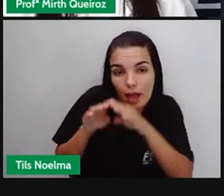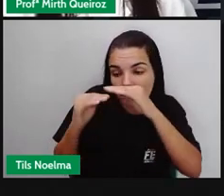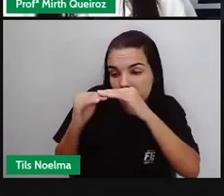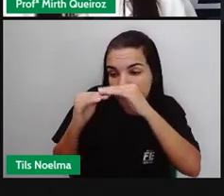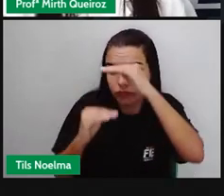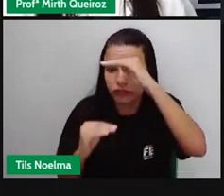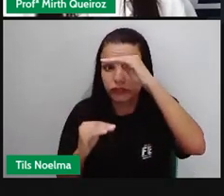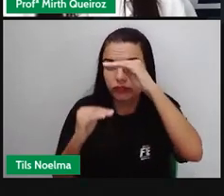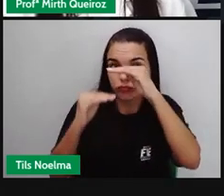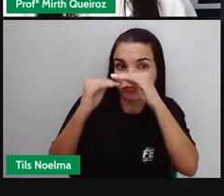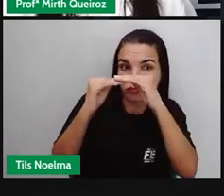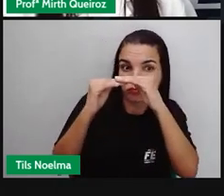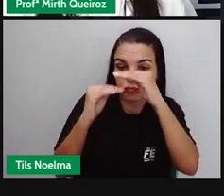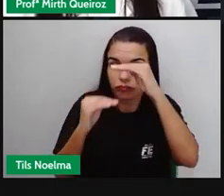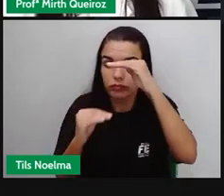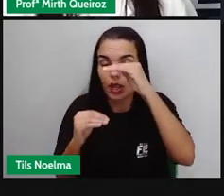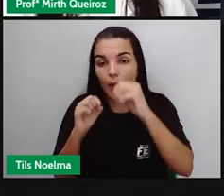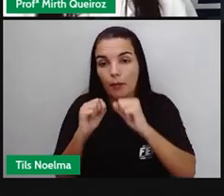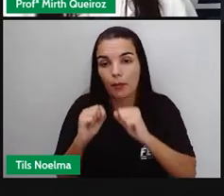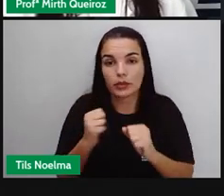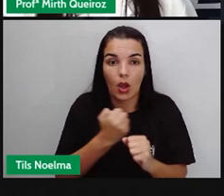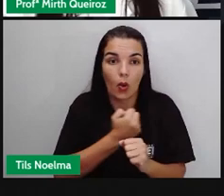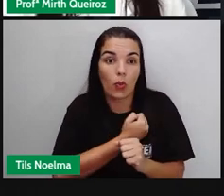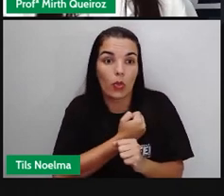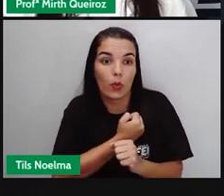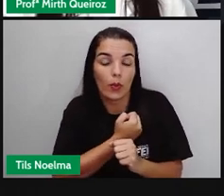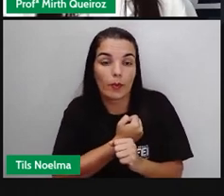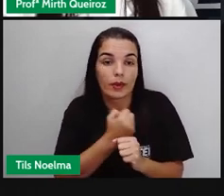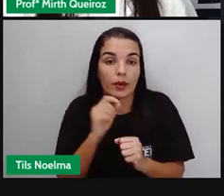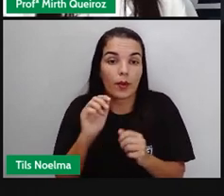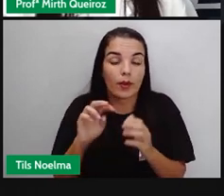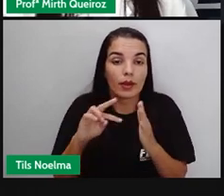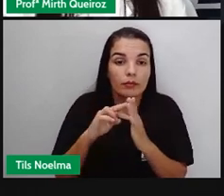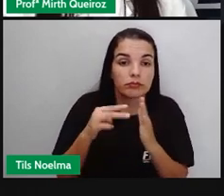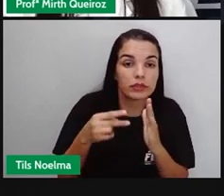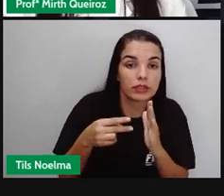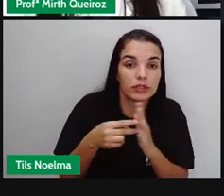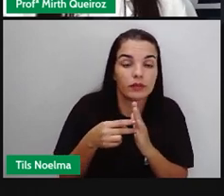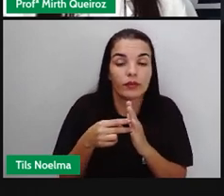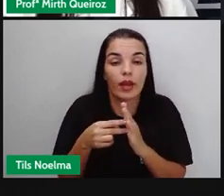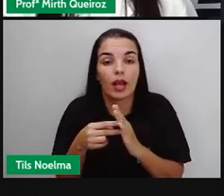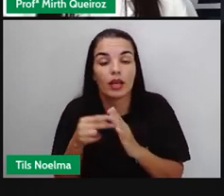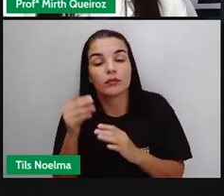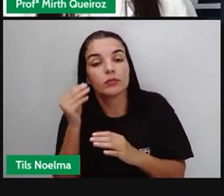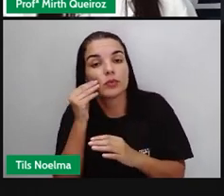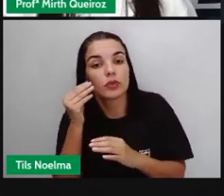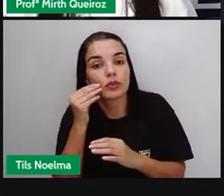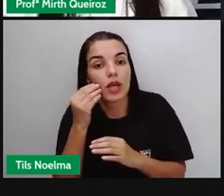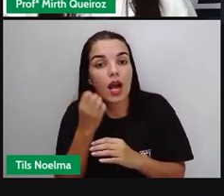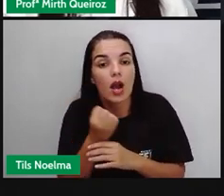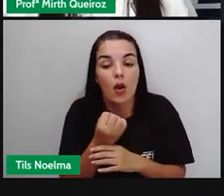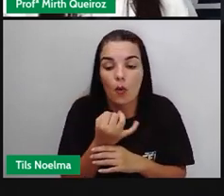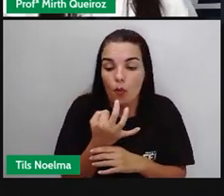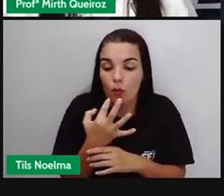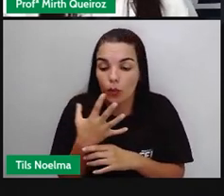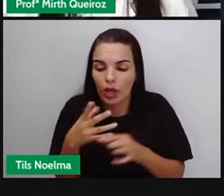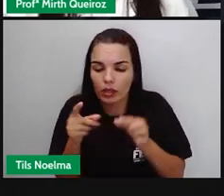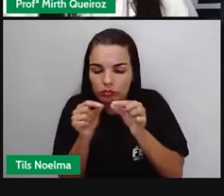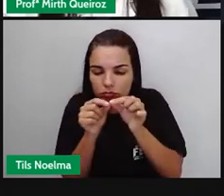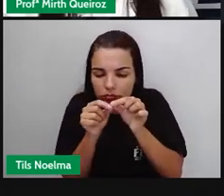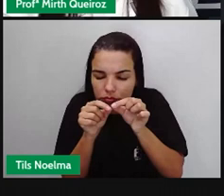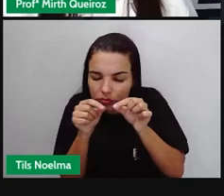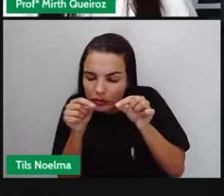escala gráfica ou numérica, né? Onde vai representar aí, a gente vai saber quantos centímetros